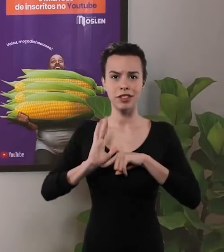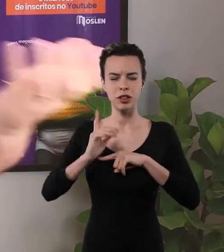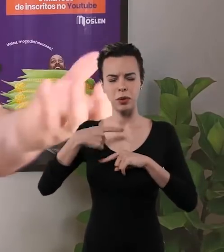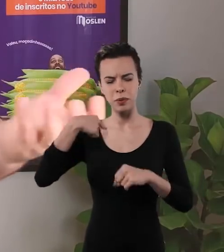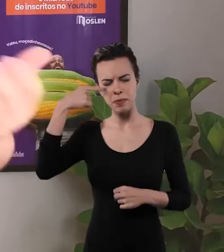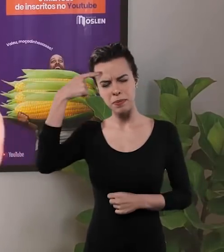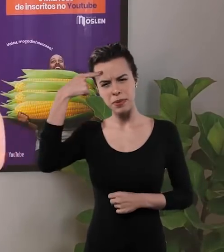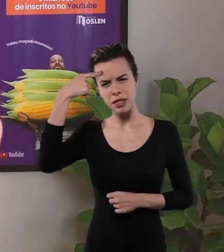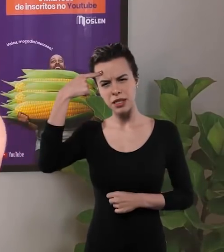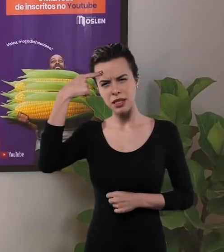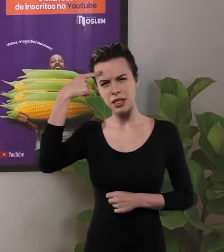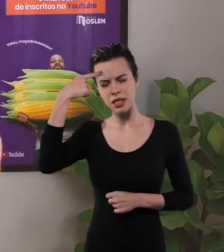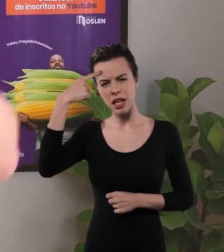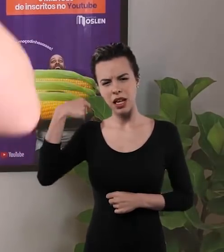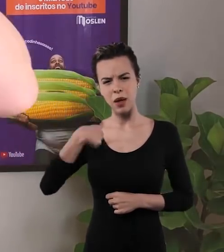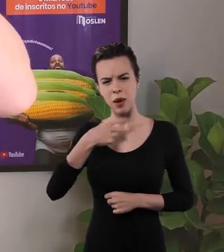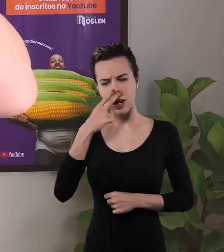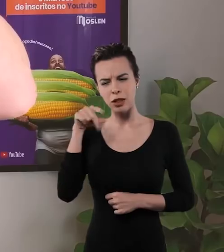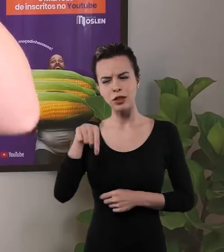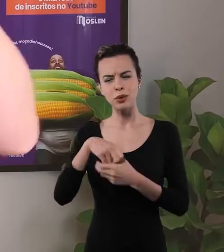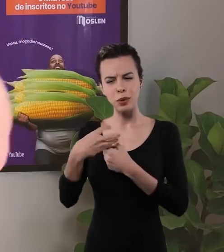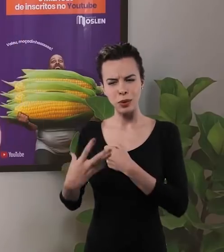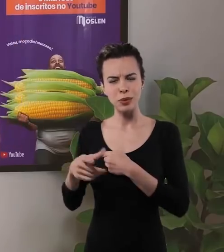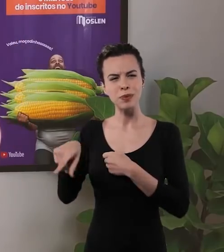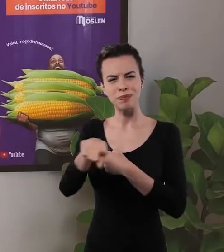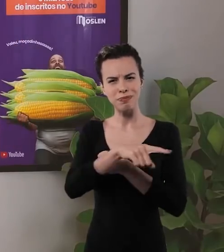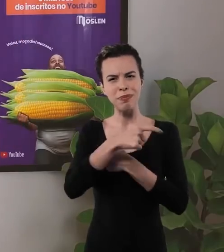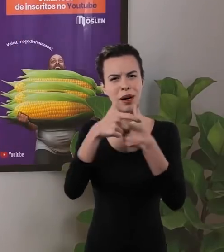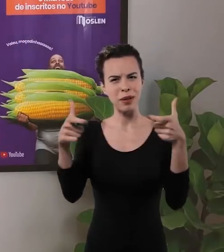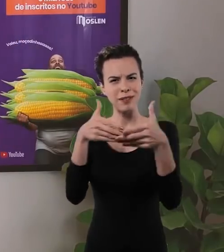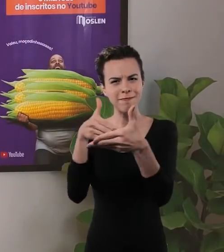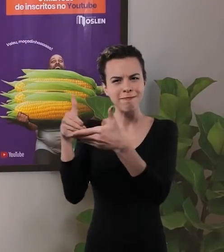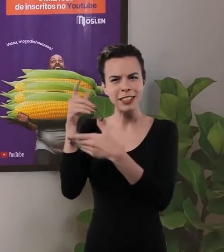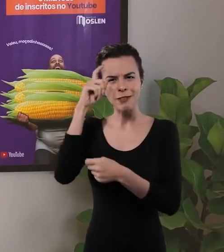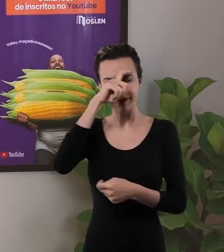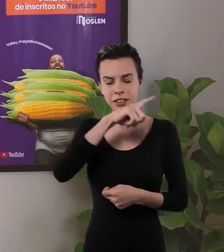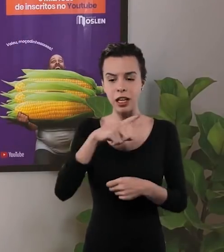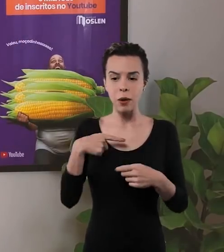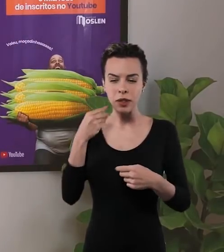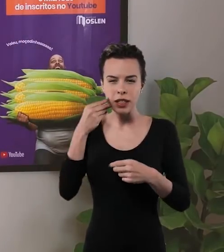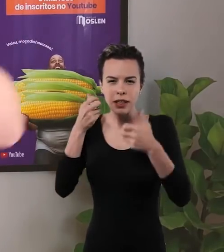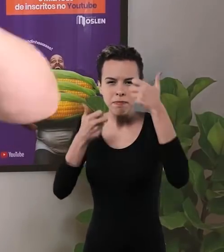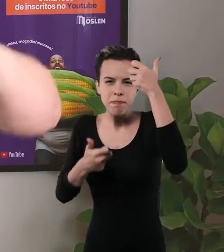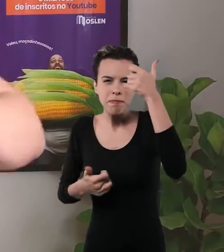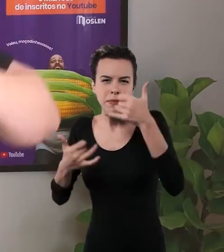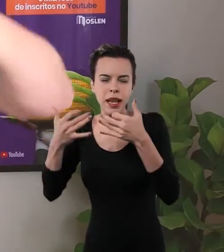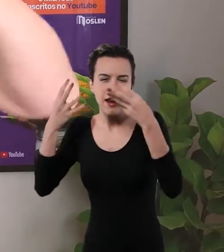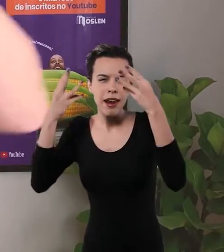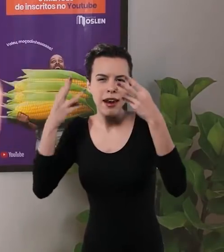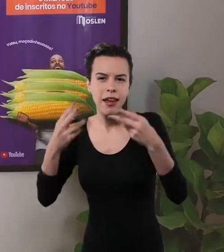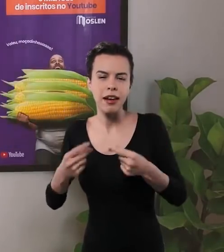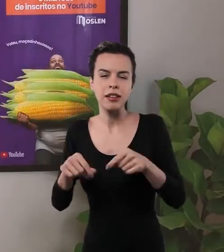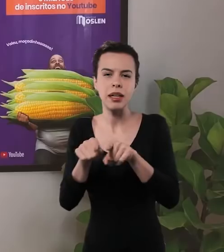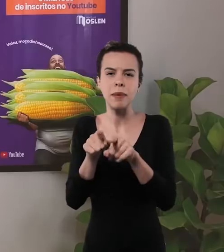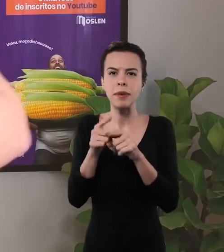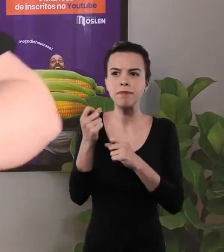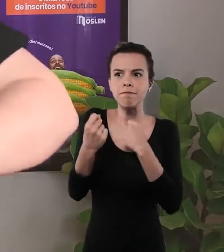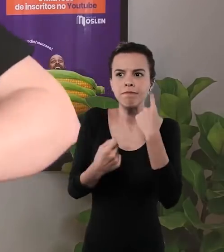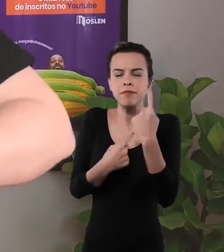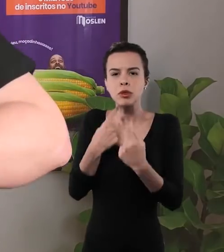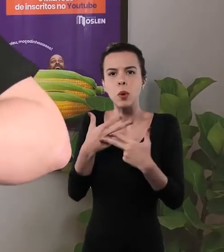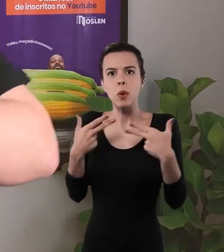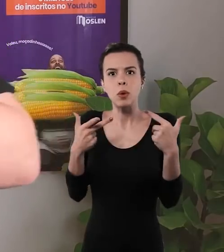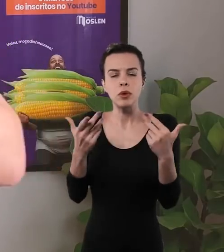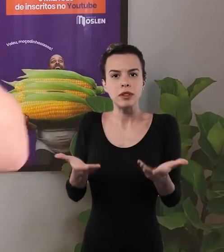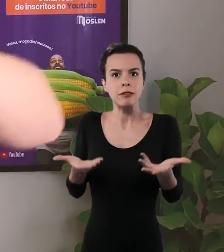online não tem isso, no vídeo não tem isso, então eu tive que começar a prever, chegar, olha, esse conteúdo eu sei que vai ter dificuldade para aluno, então dar mais ênfase nessa fala,